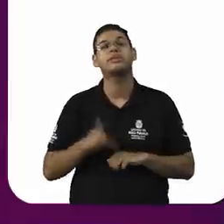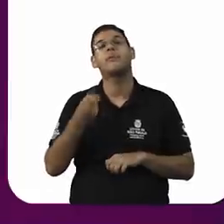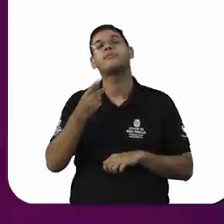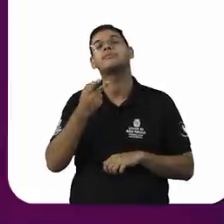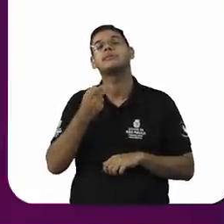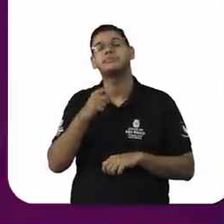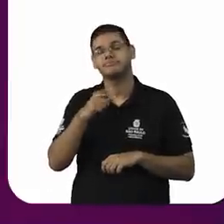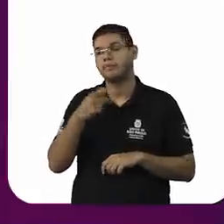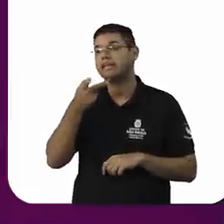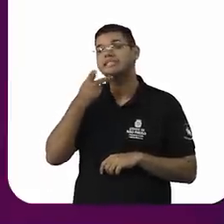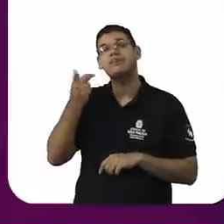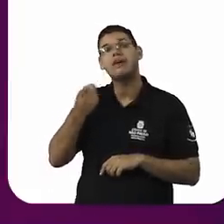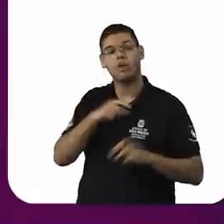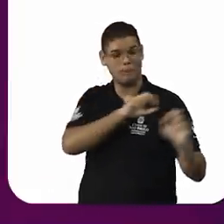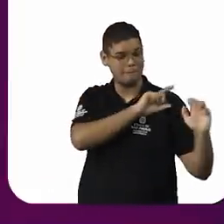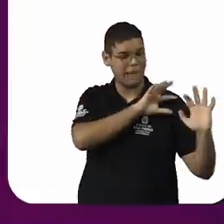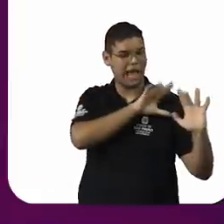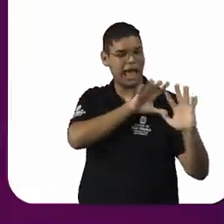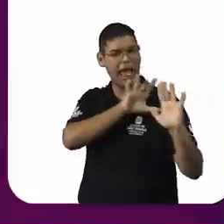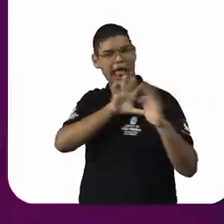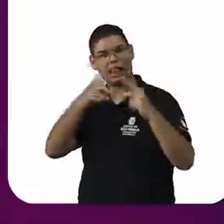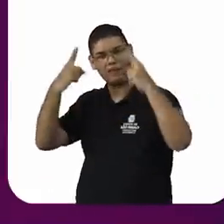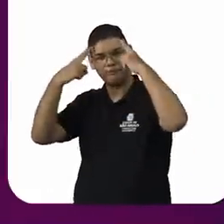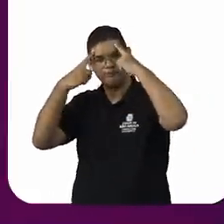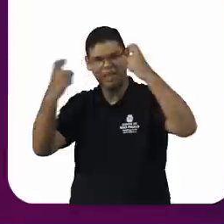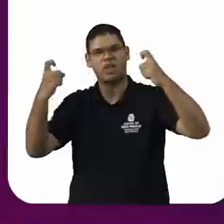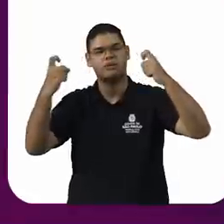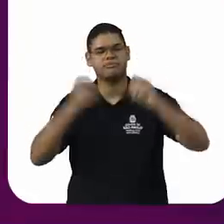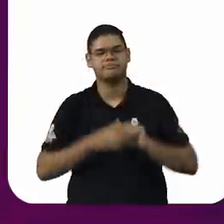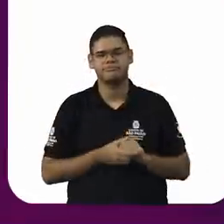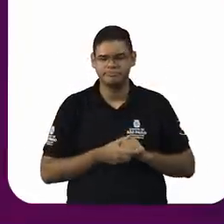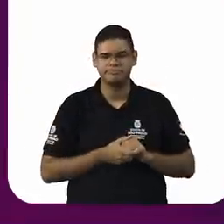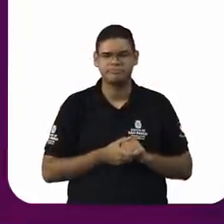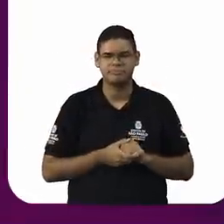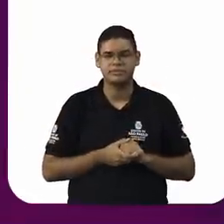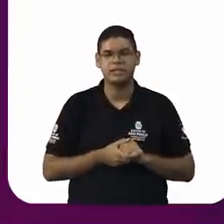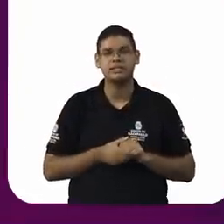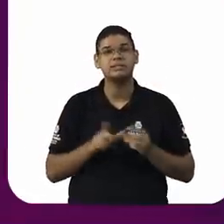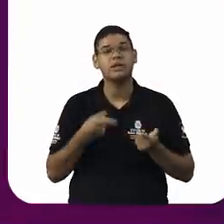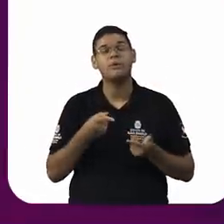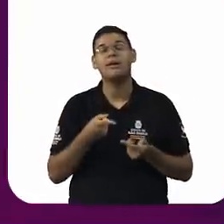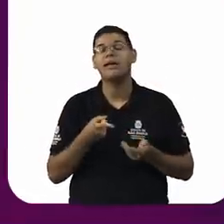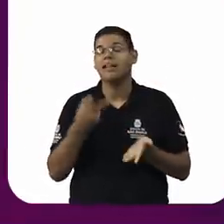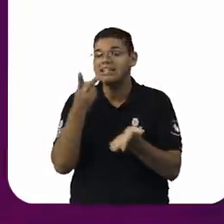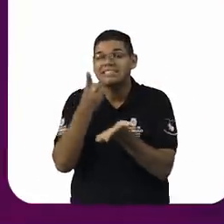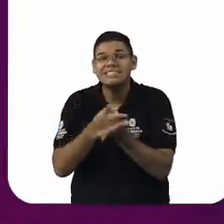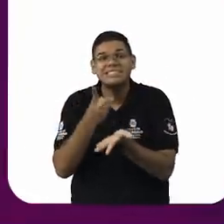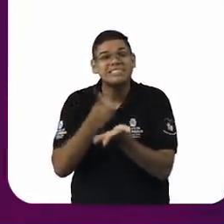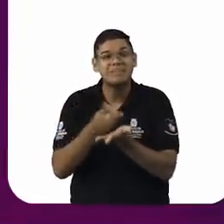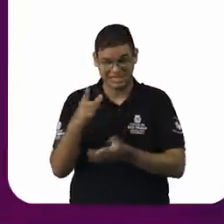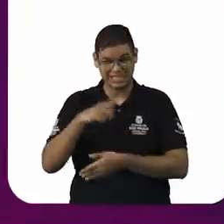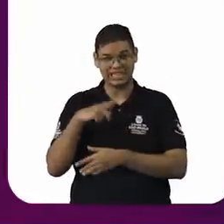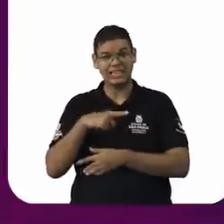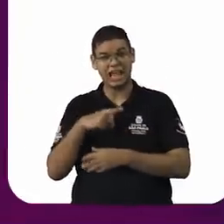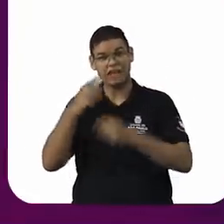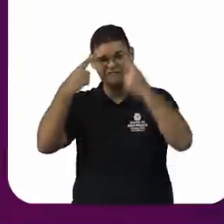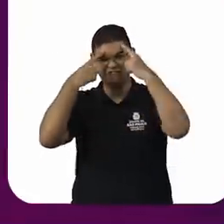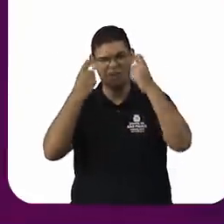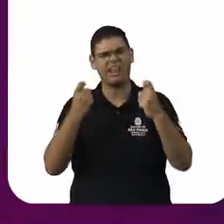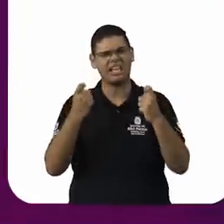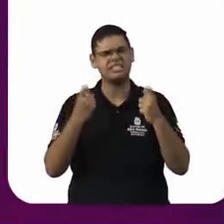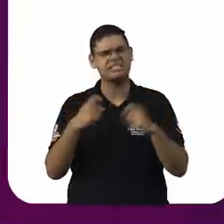violentas, mas Sidney, a intolerância religiosa, ela é sempre acompanhada de violência? O que basta para